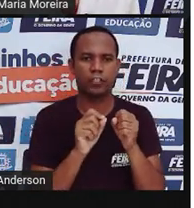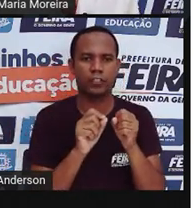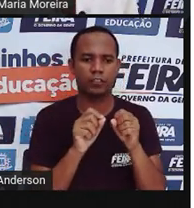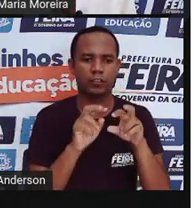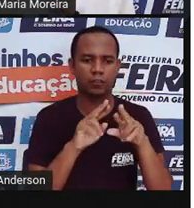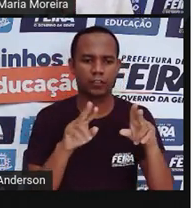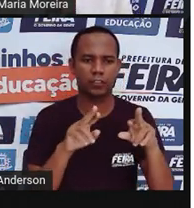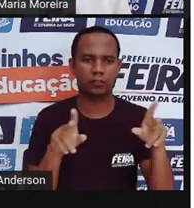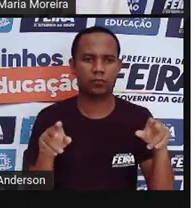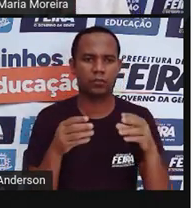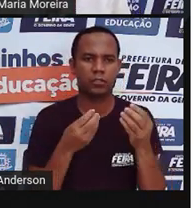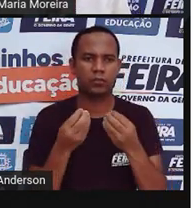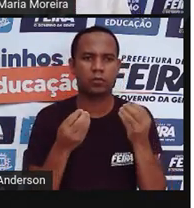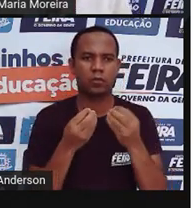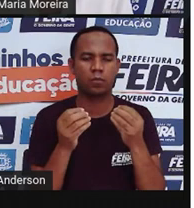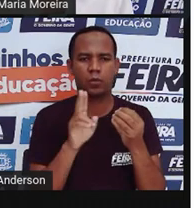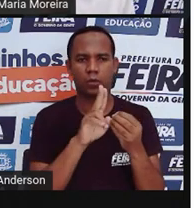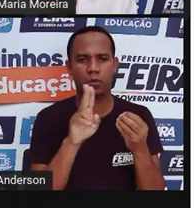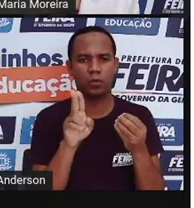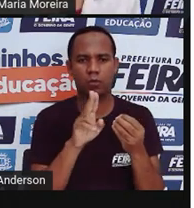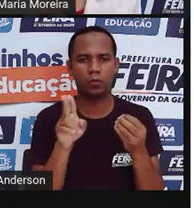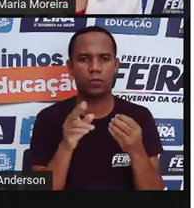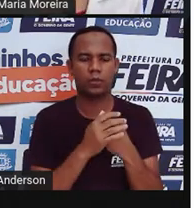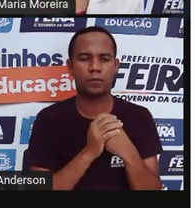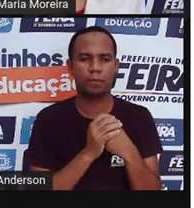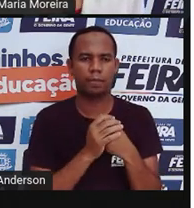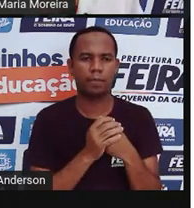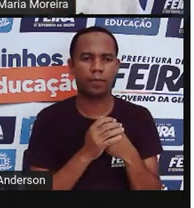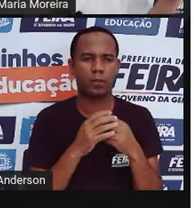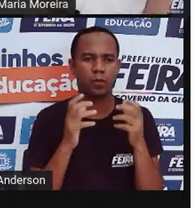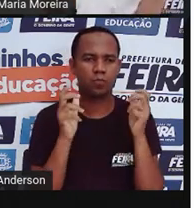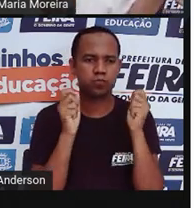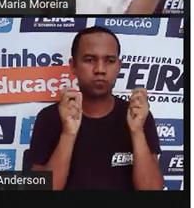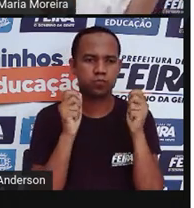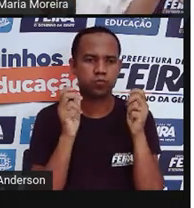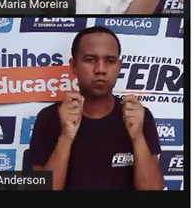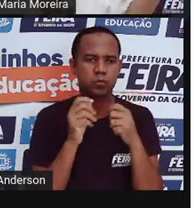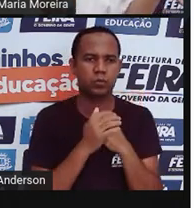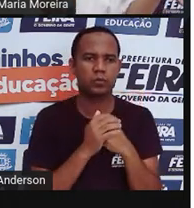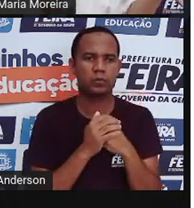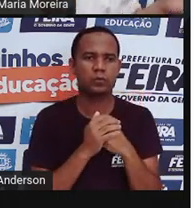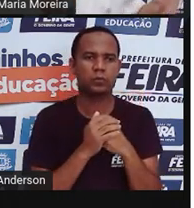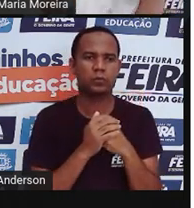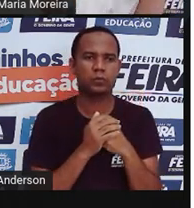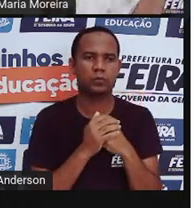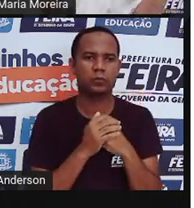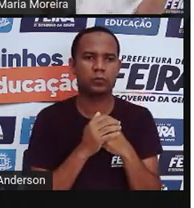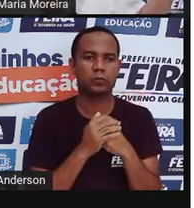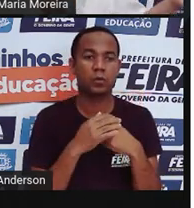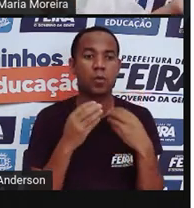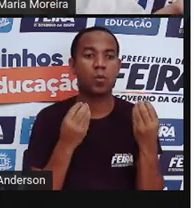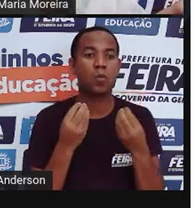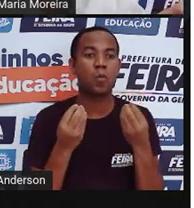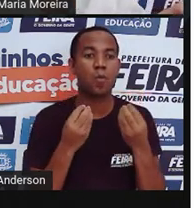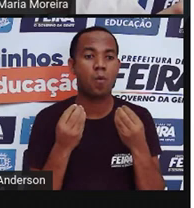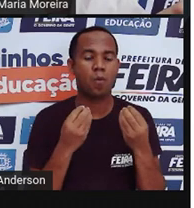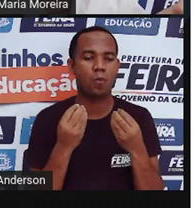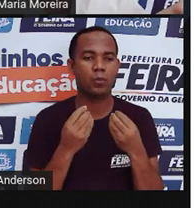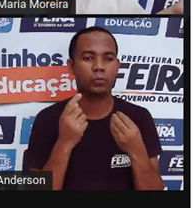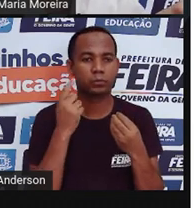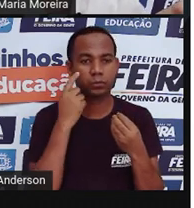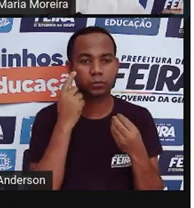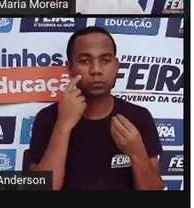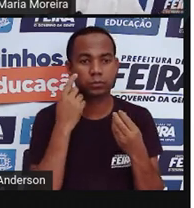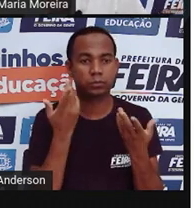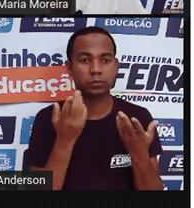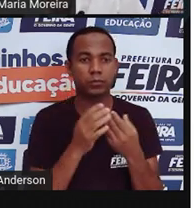né, do qual herdaram o nome. Por que o ursinho de pelúcia? Porque eles são feitos com? Adivinha? Adivinha? Você consegue adivinhar, Anderson?